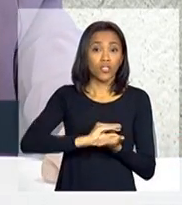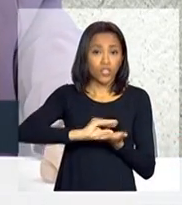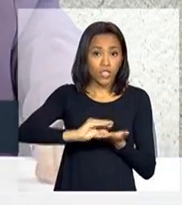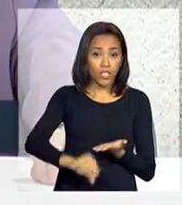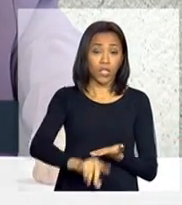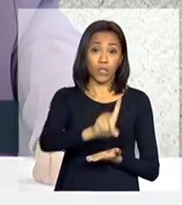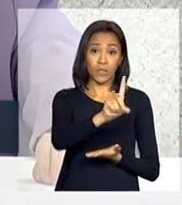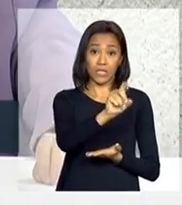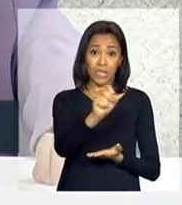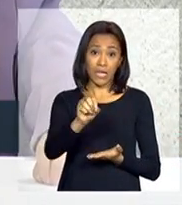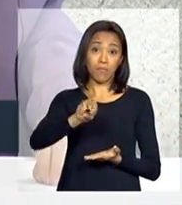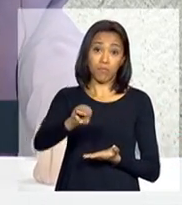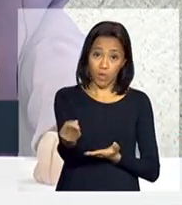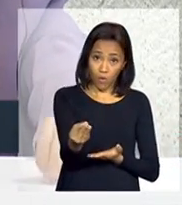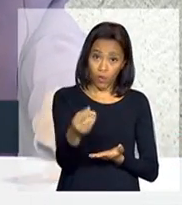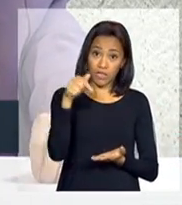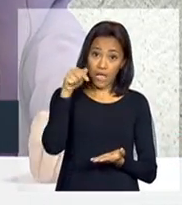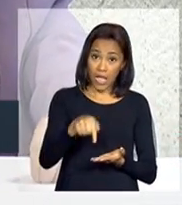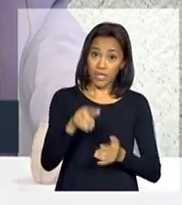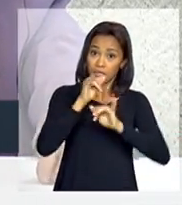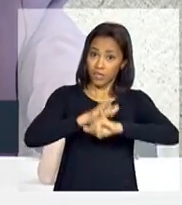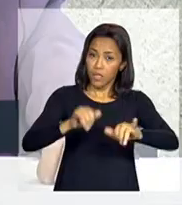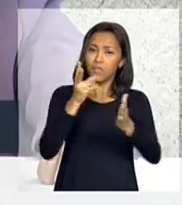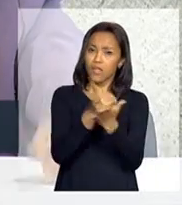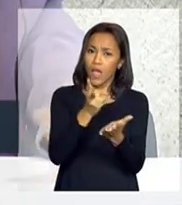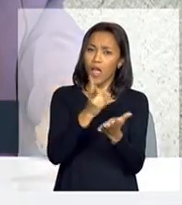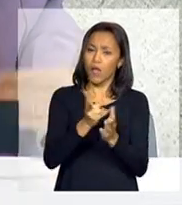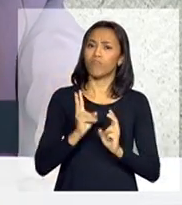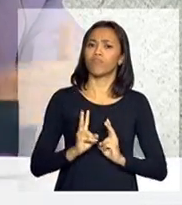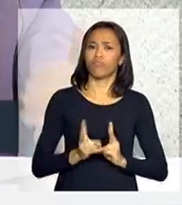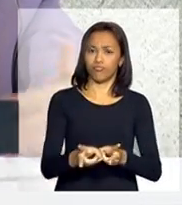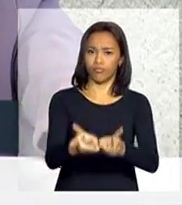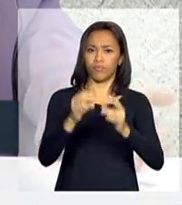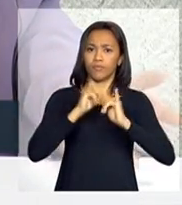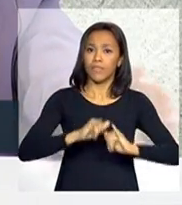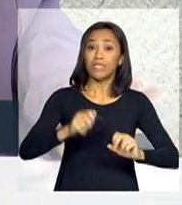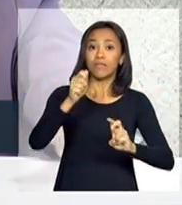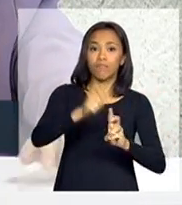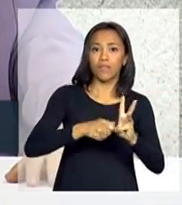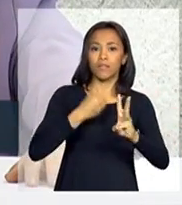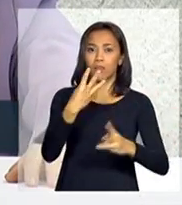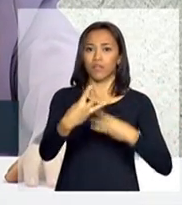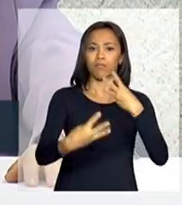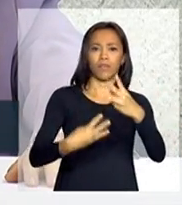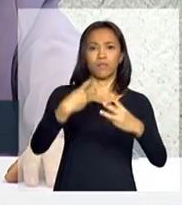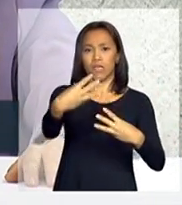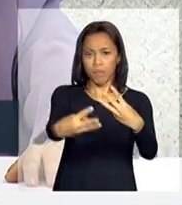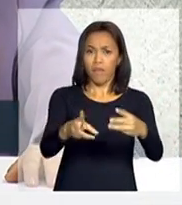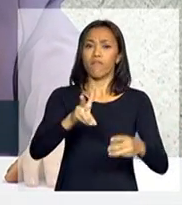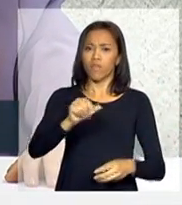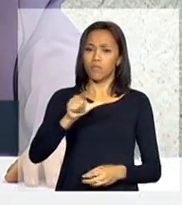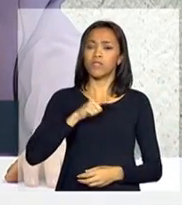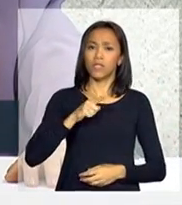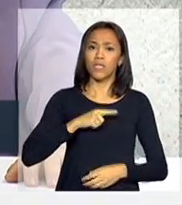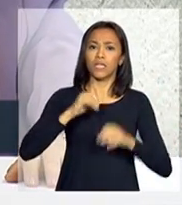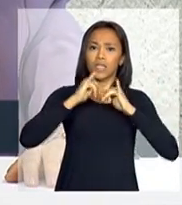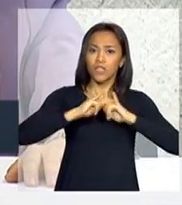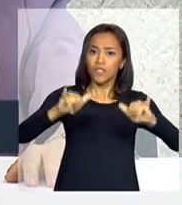e serão campanhas de caráter permanente. De três em três meses, teremos uma campanha no ar.